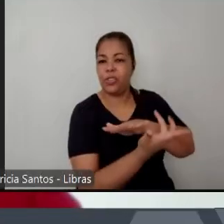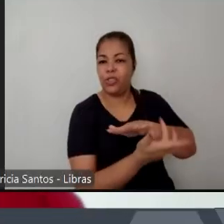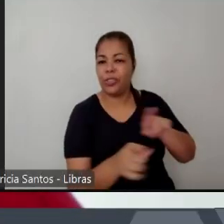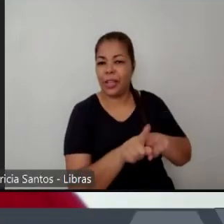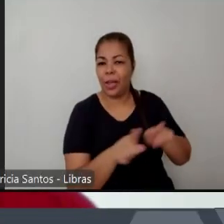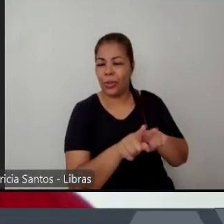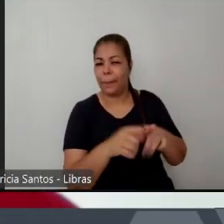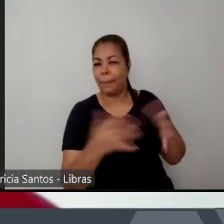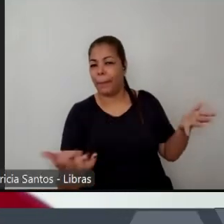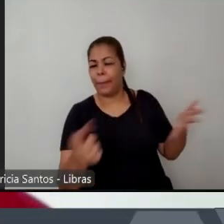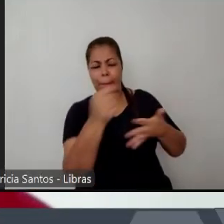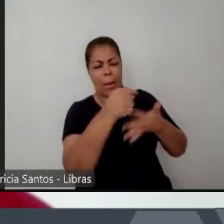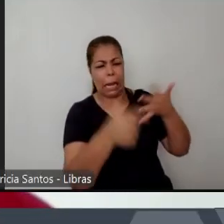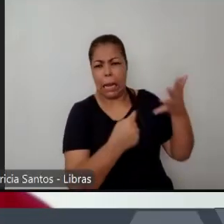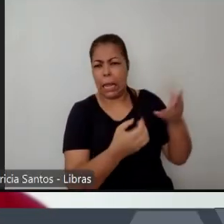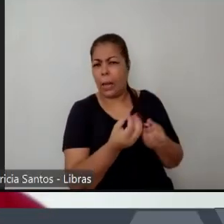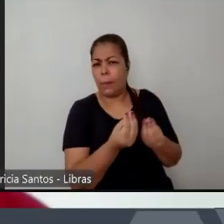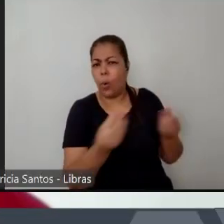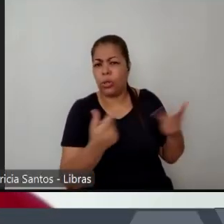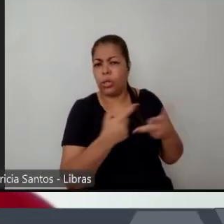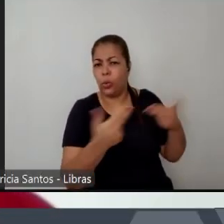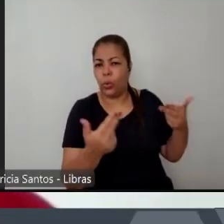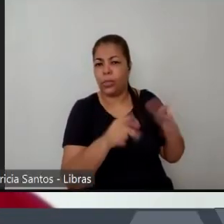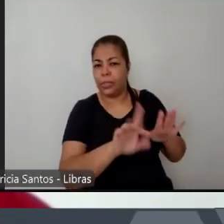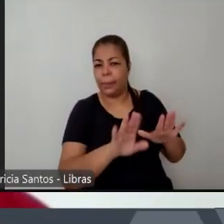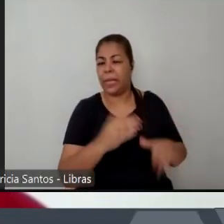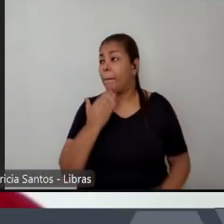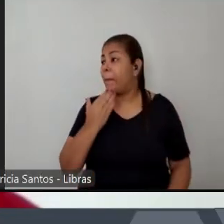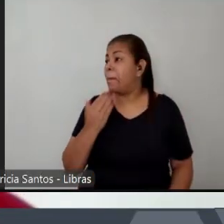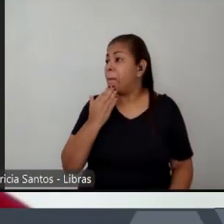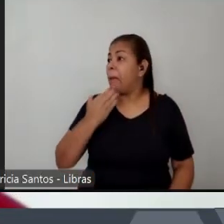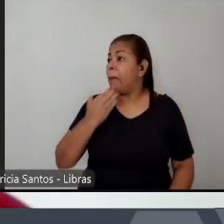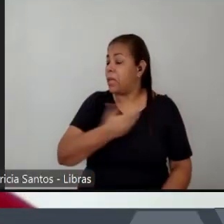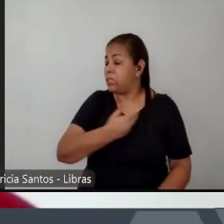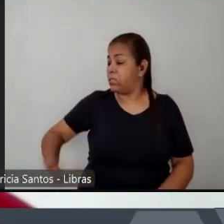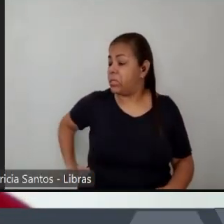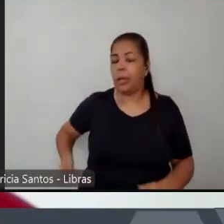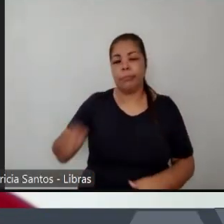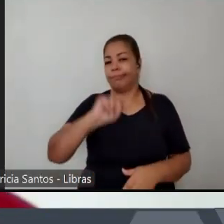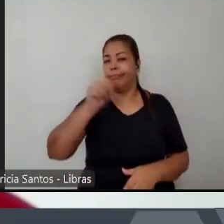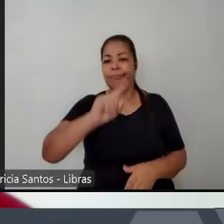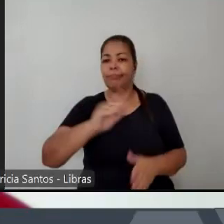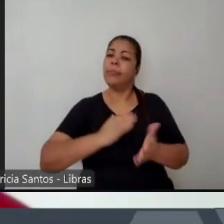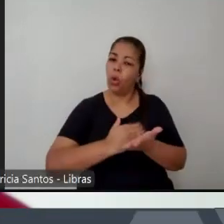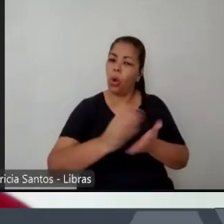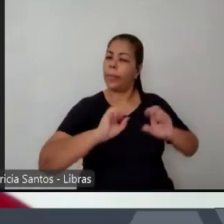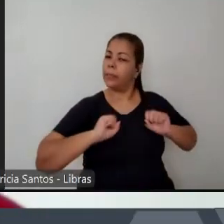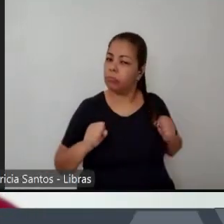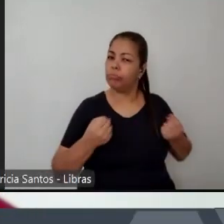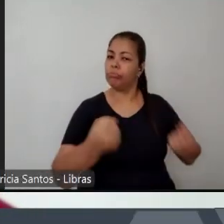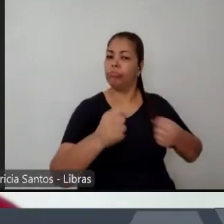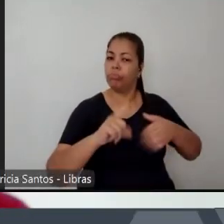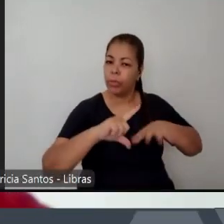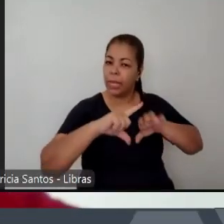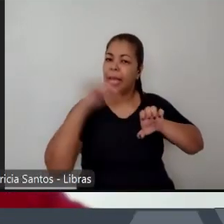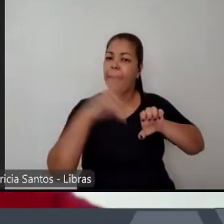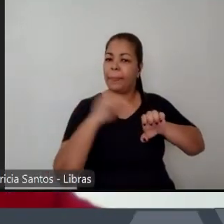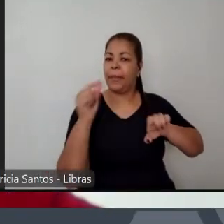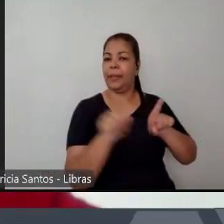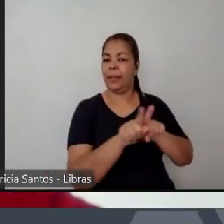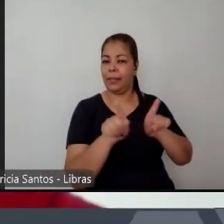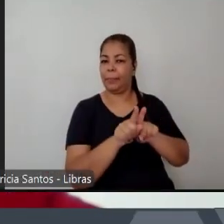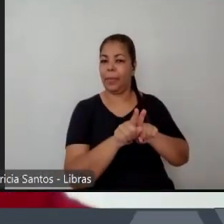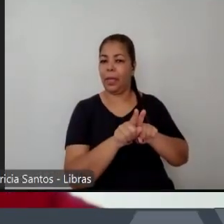do que ficar pedindo para o Estado elas precisam empreender e a diferença e a vida dela das cidades vai depender da